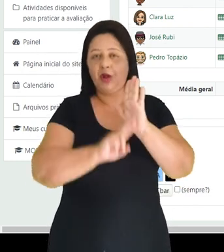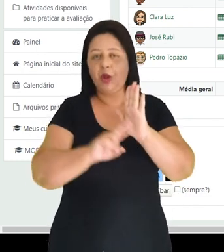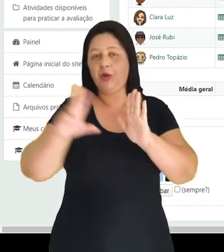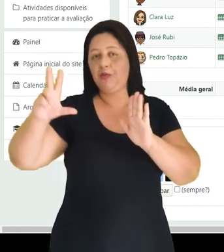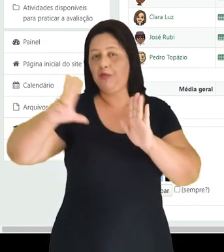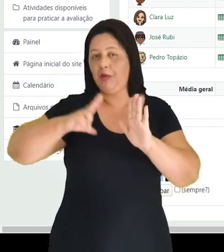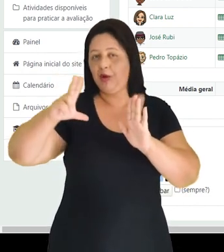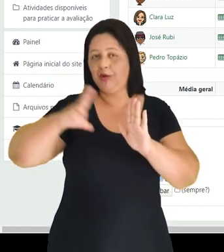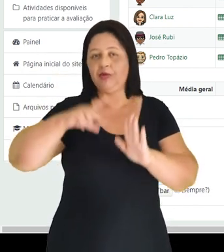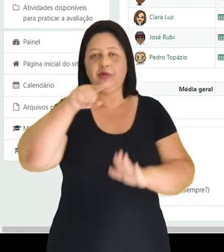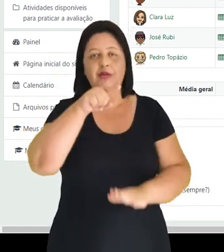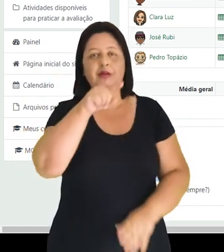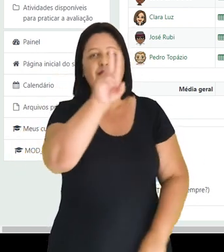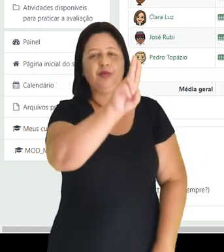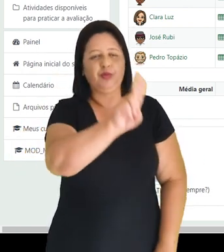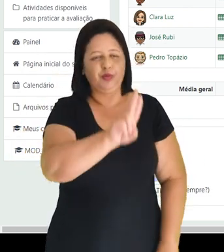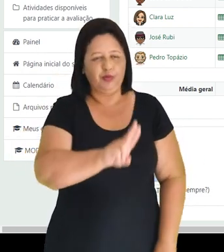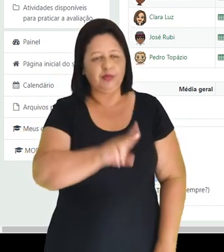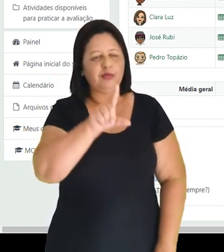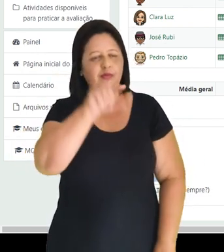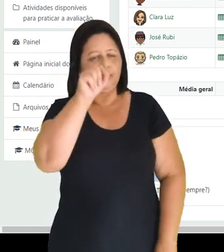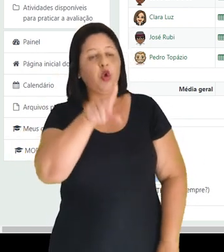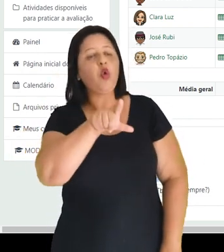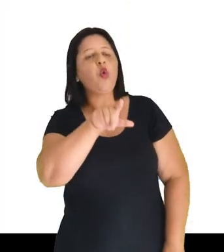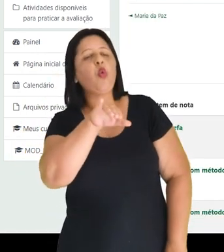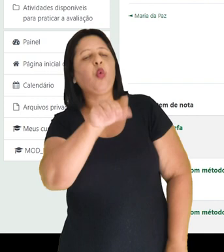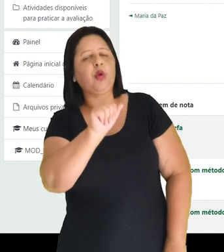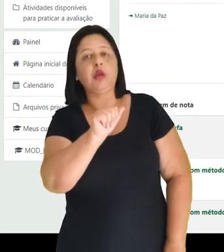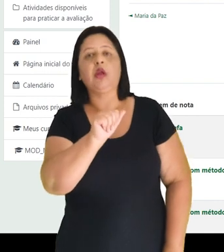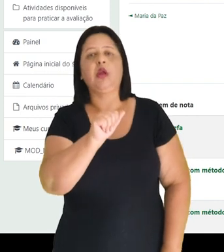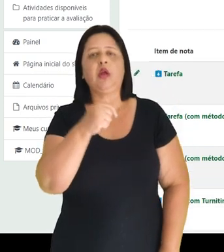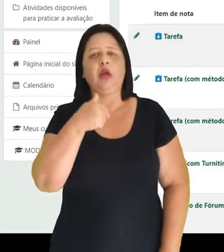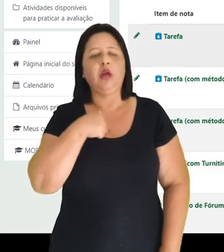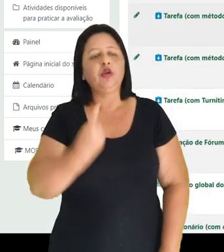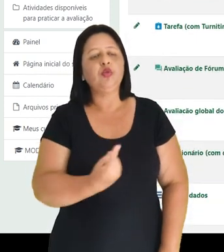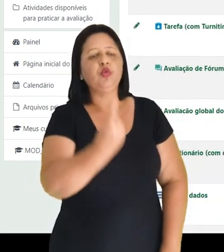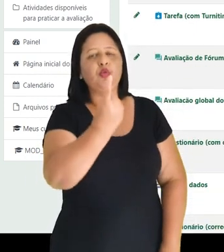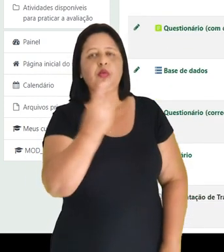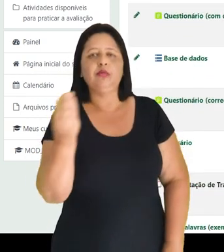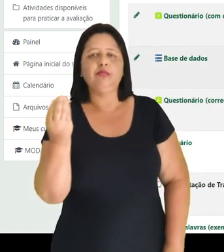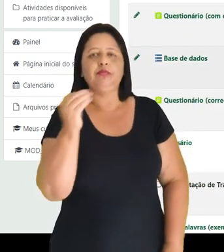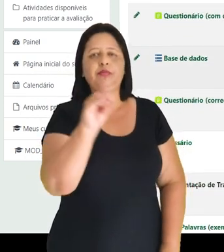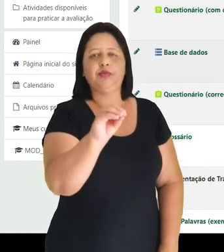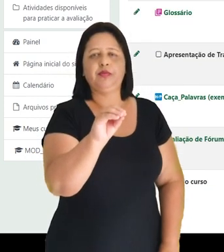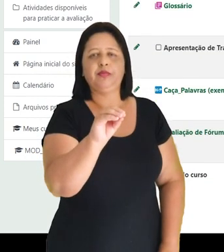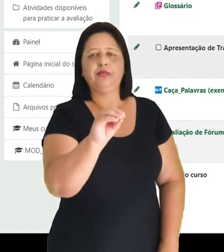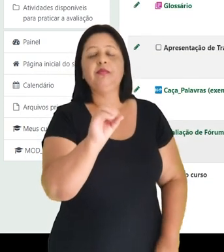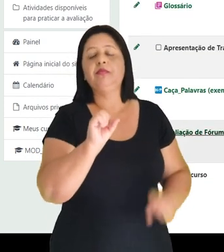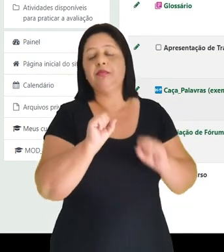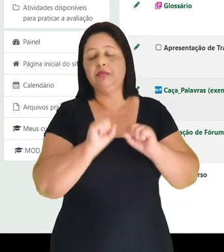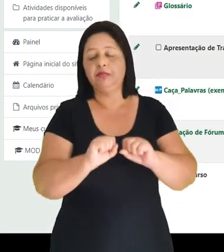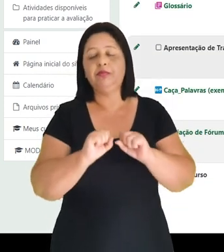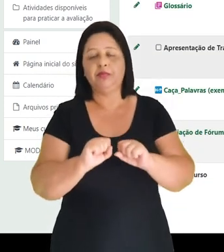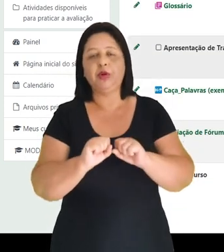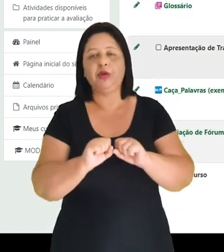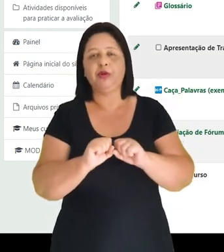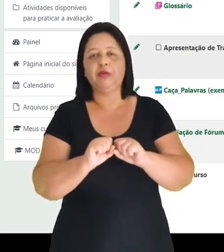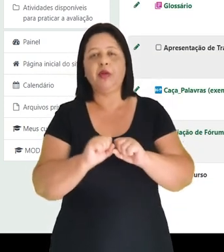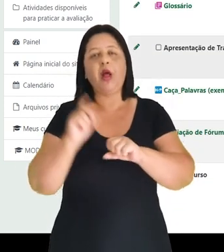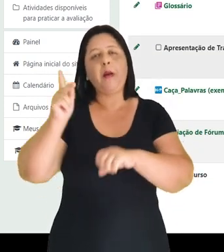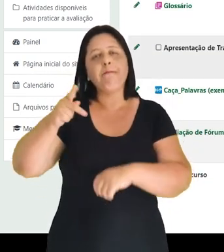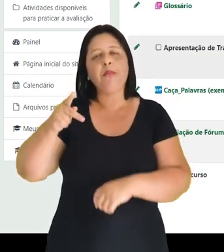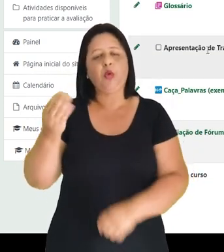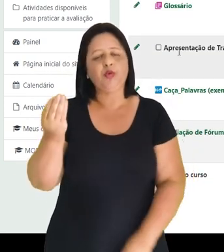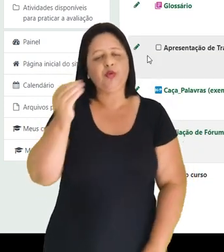individual desse aluno. Então, Lúcia Esmeralda, visão única. E aí, eu venho, então, e vou até